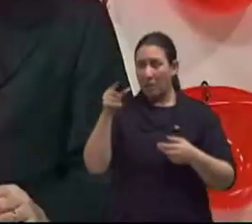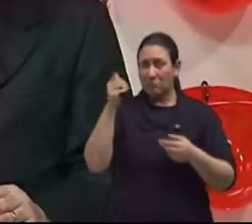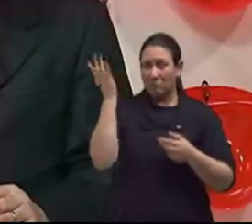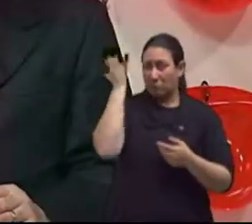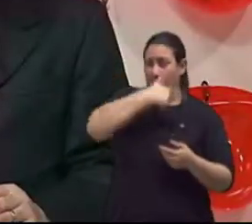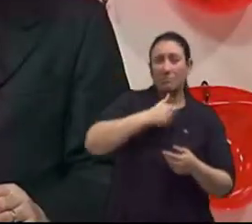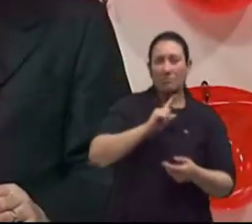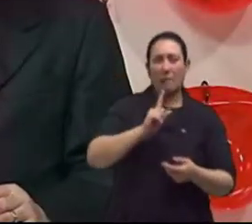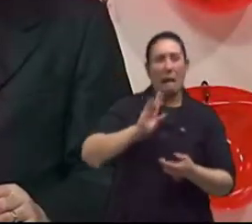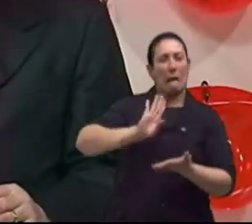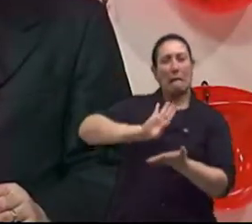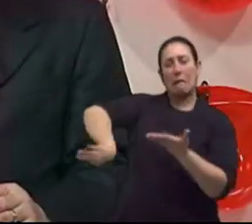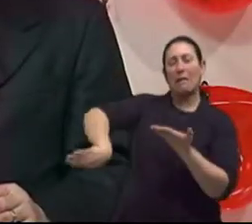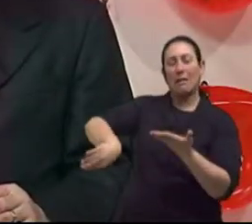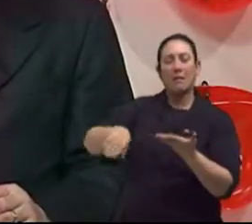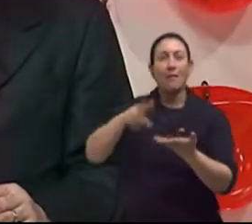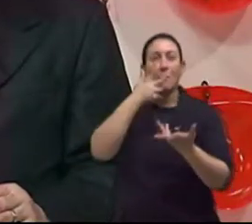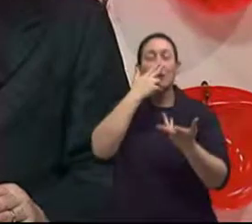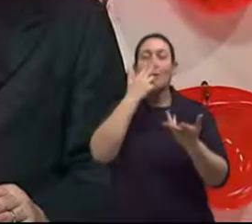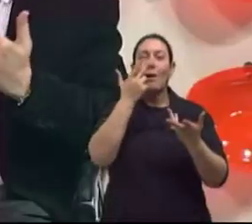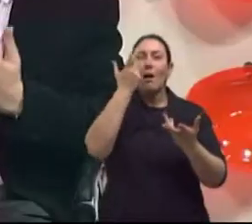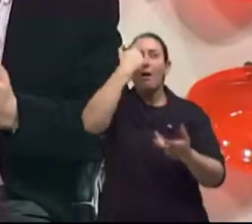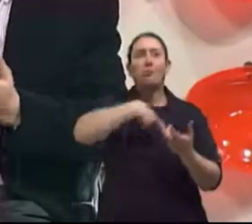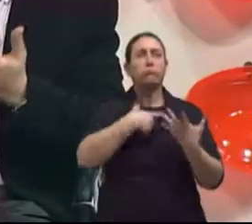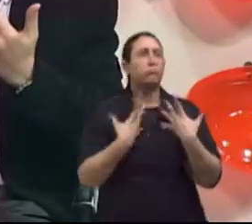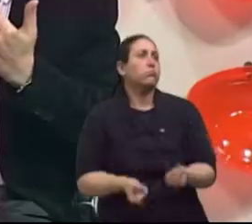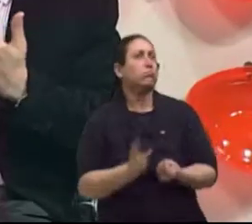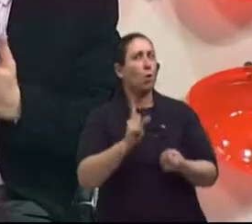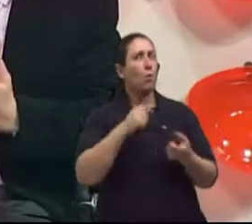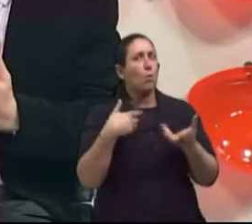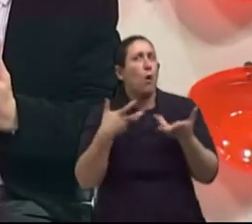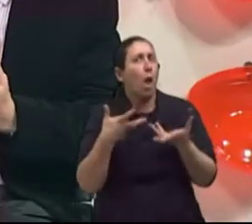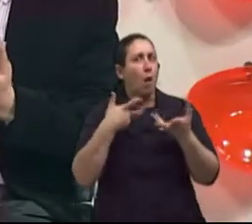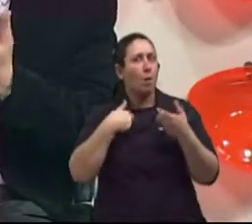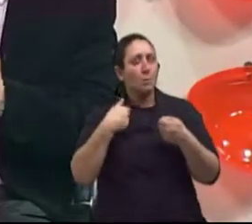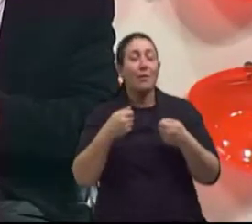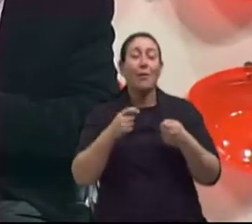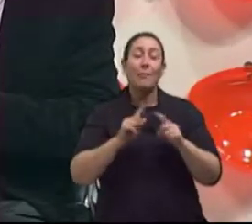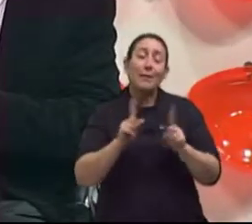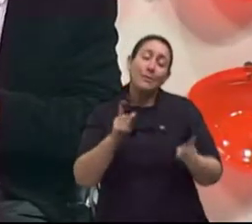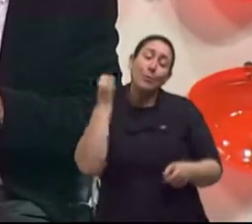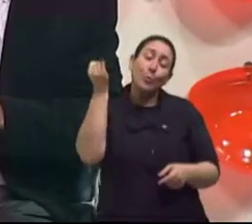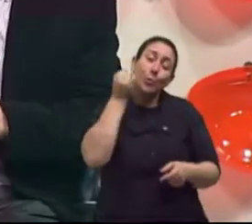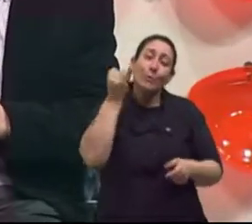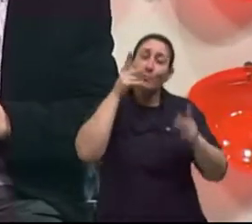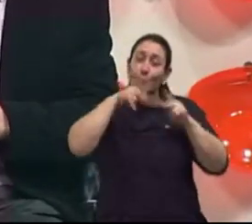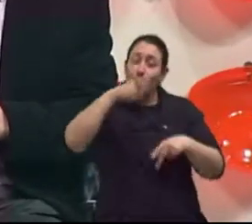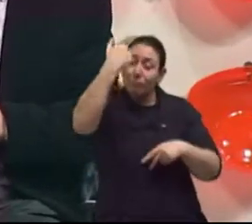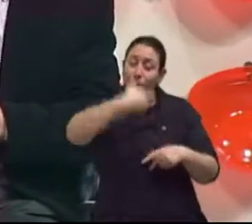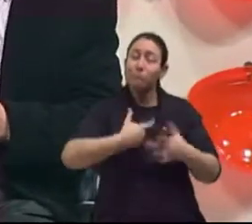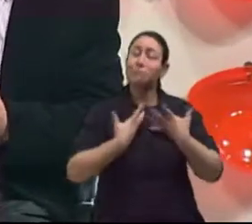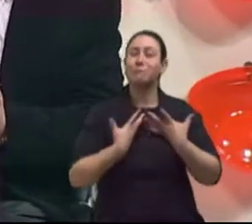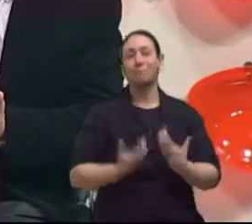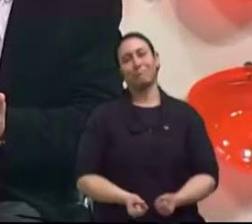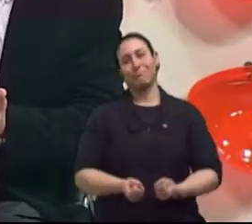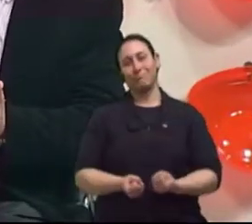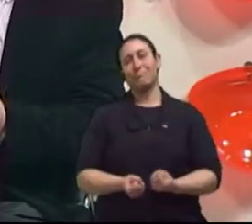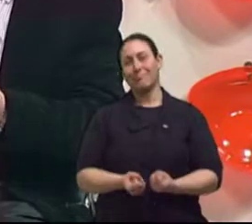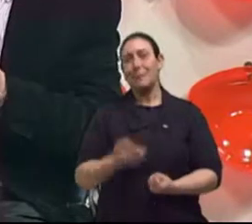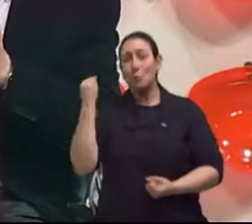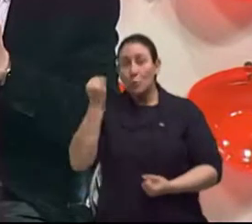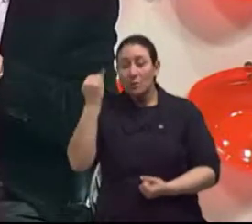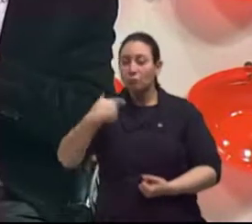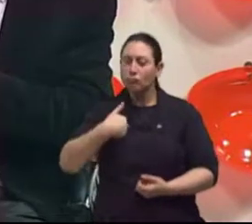né? E não é assim. Então, assim, eu acho que cada um tem que se aceitar como ele veio ao mundo. Claro que as pessoas